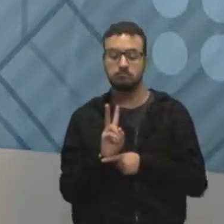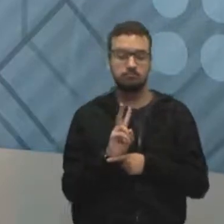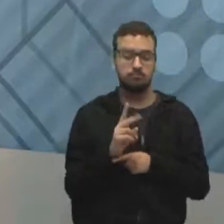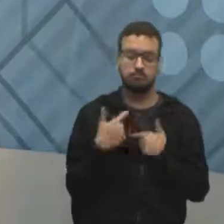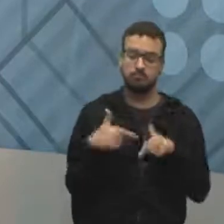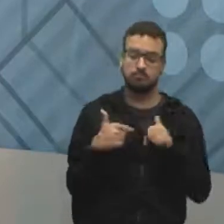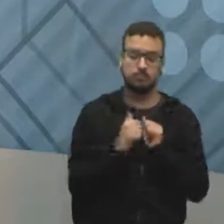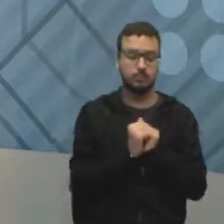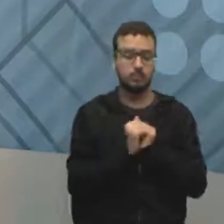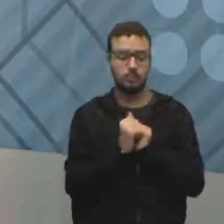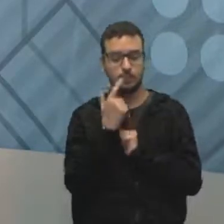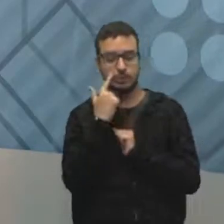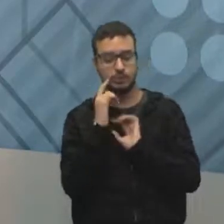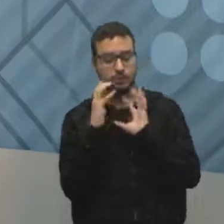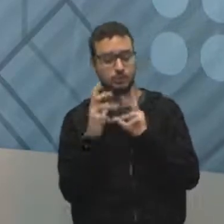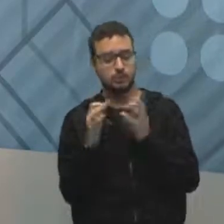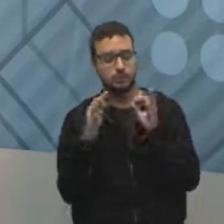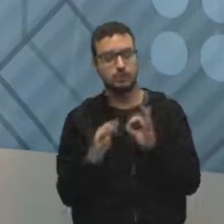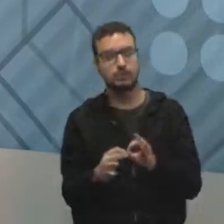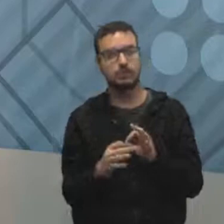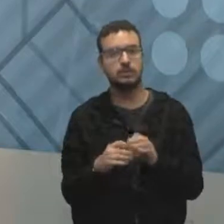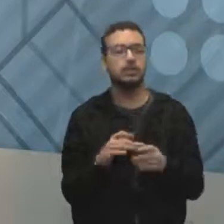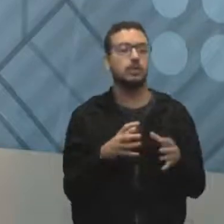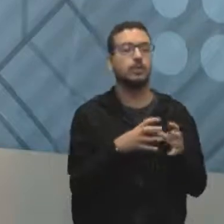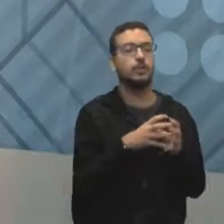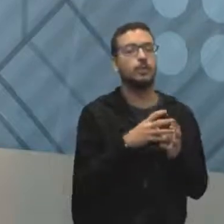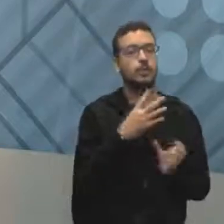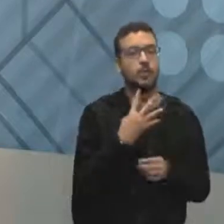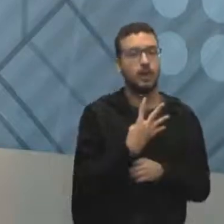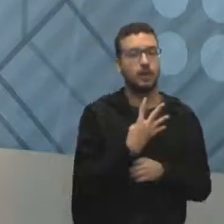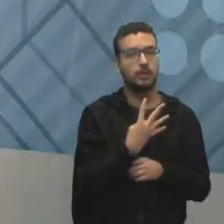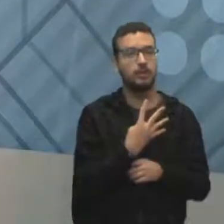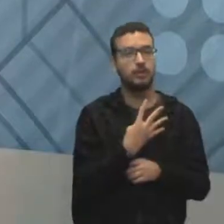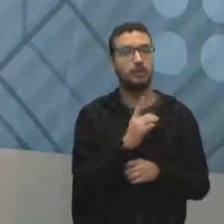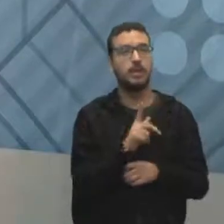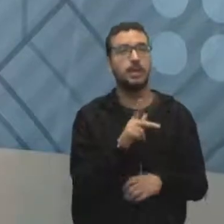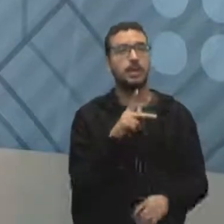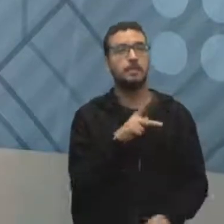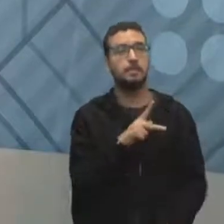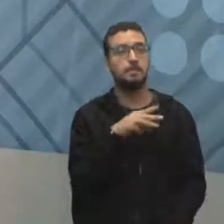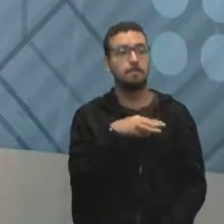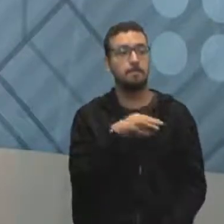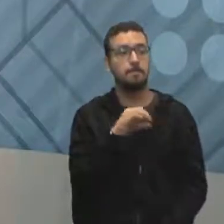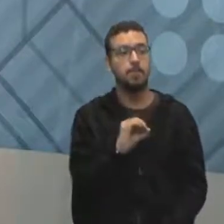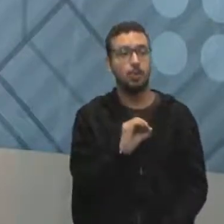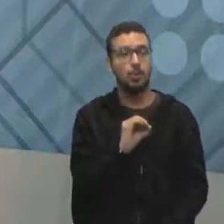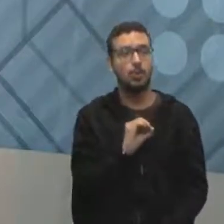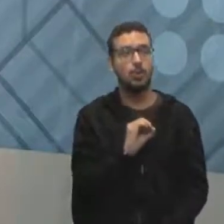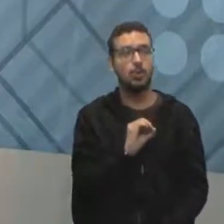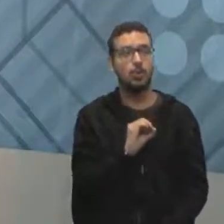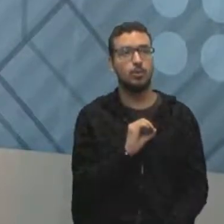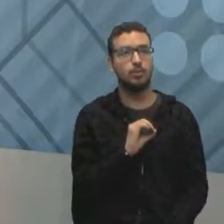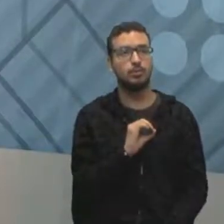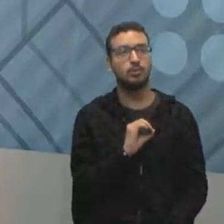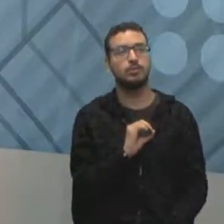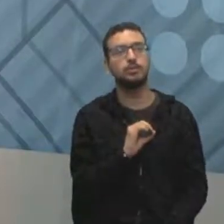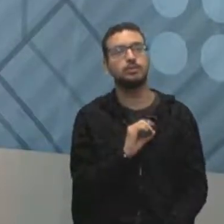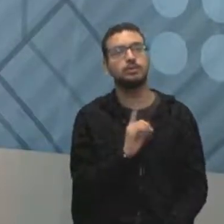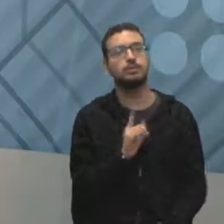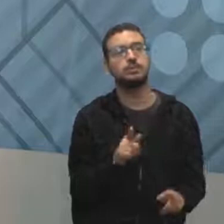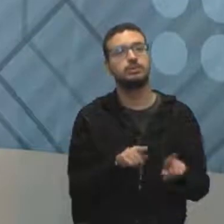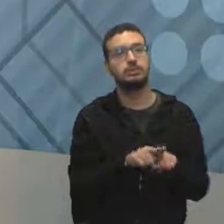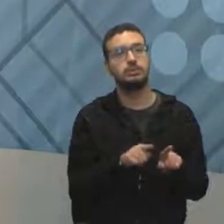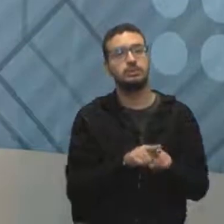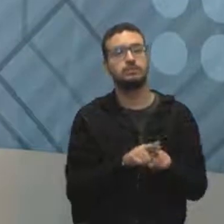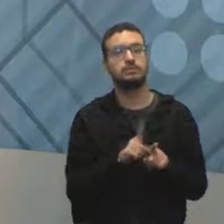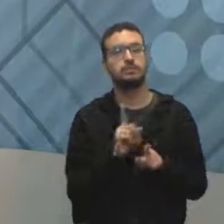trabalhar junto, ver se está tudo certinho. E o grupo 4, ah, o PMO, eu vou manter eles informados. E o público pagante, vou